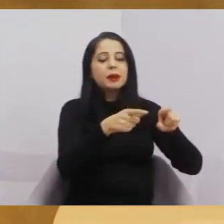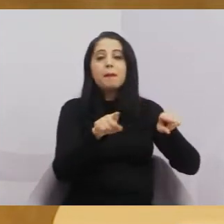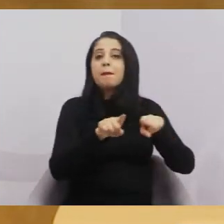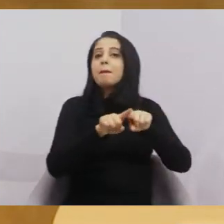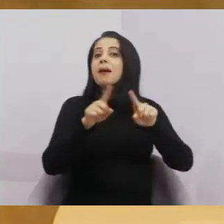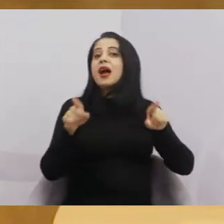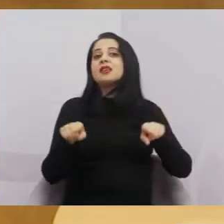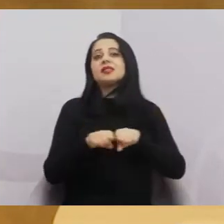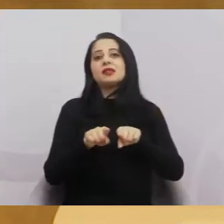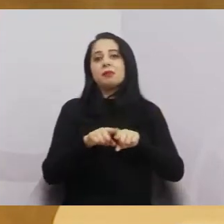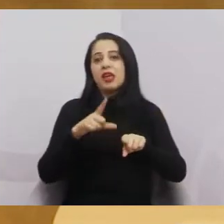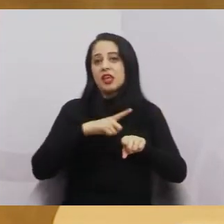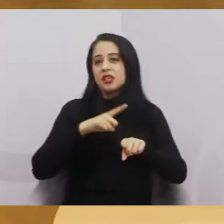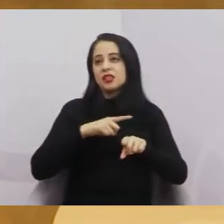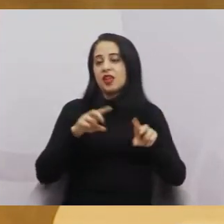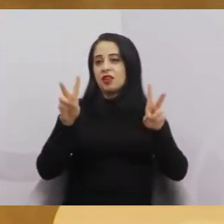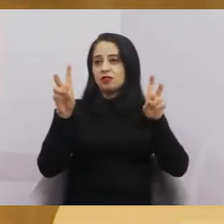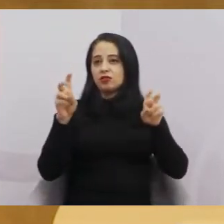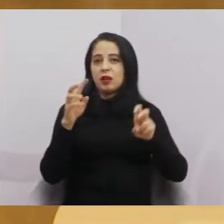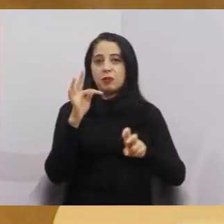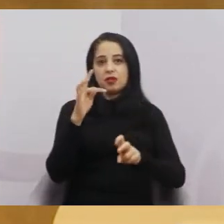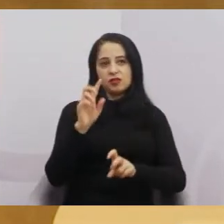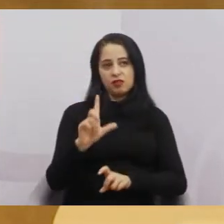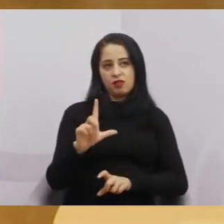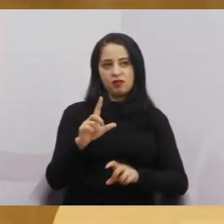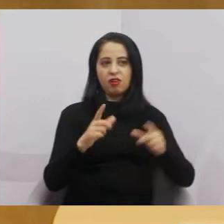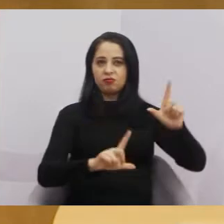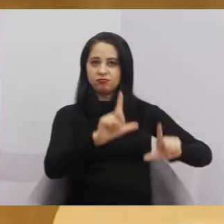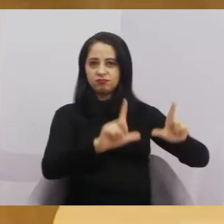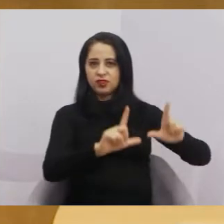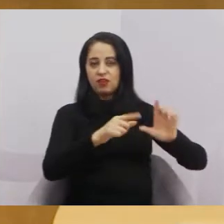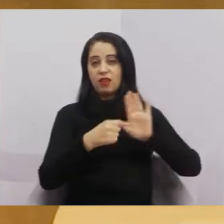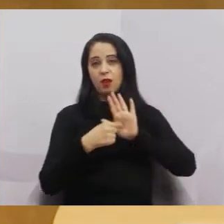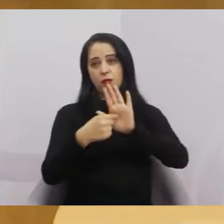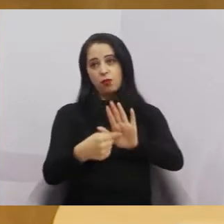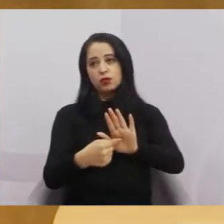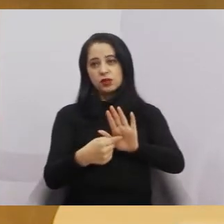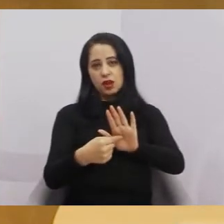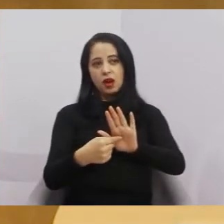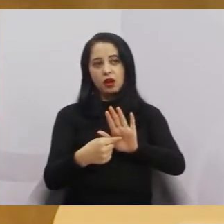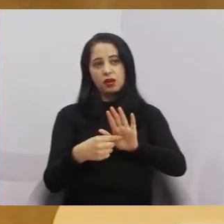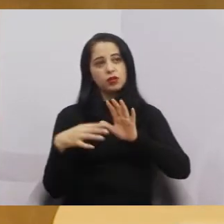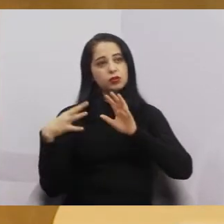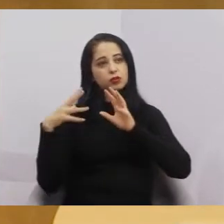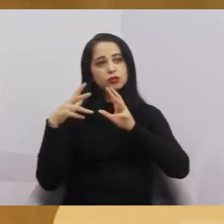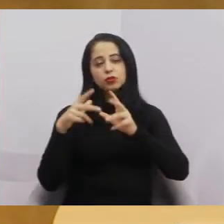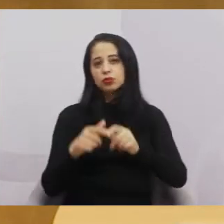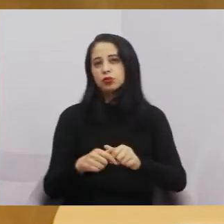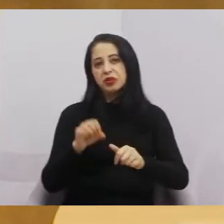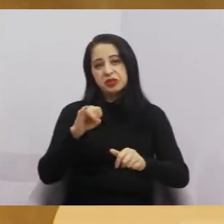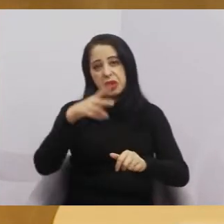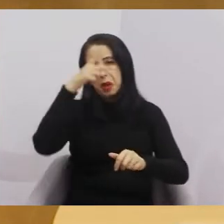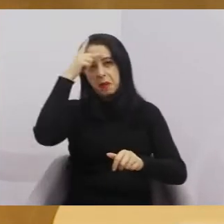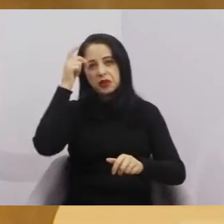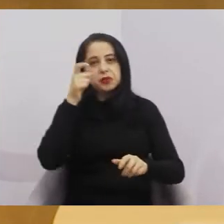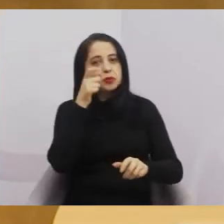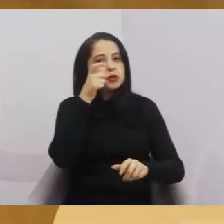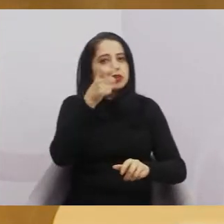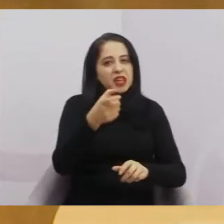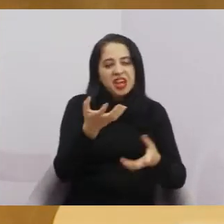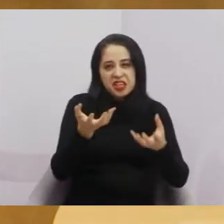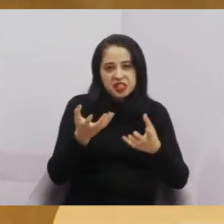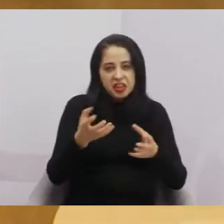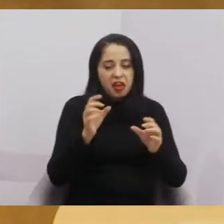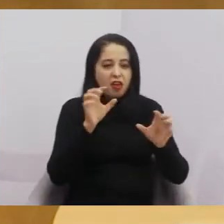questão da TV, que depois vai mostrar tudo o que está passando aqui. E aqueles interessados em rever